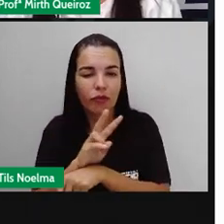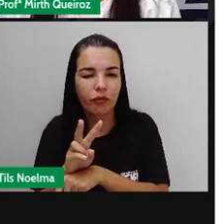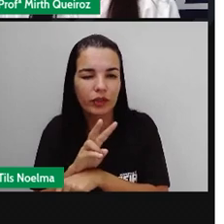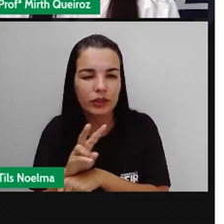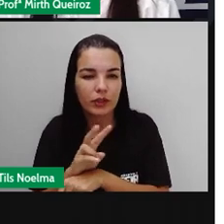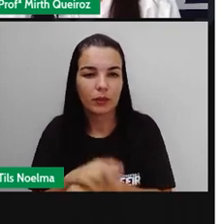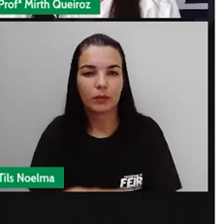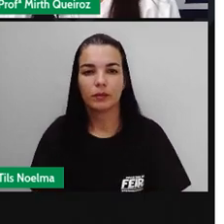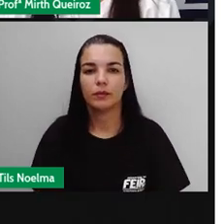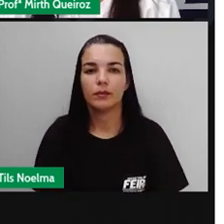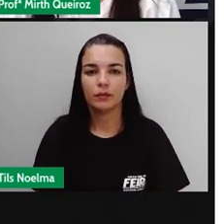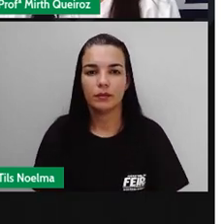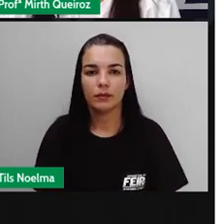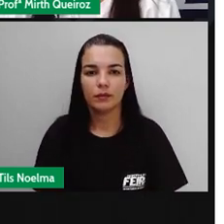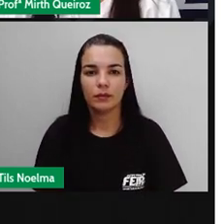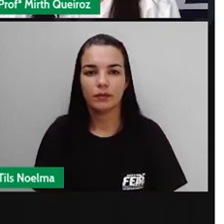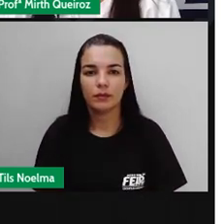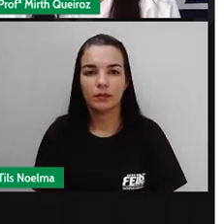vídeo.